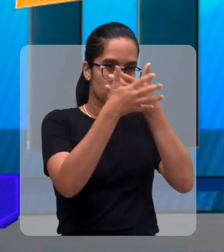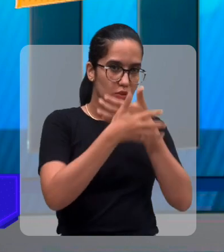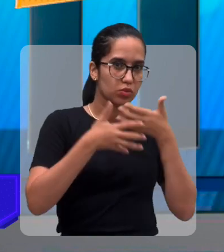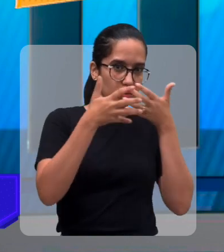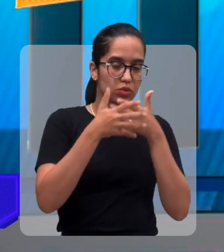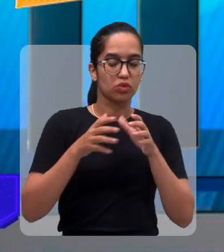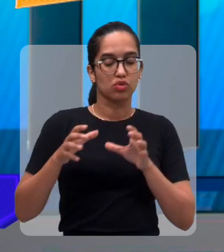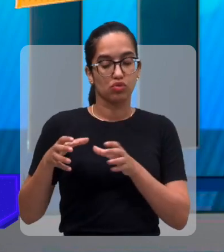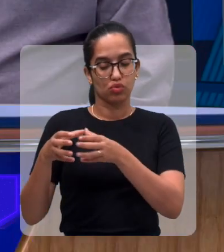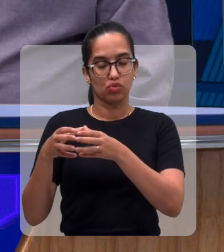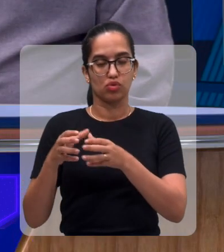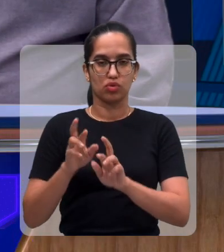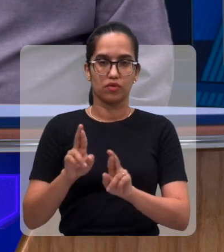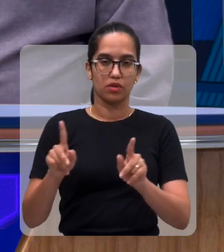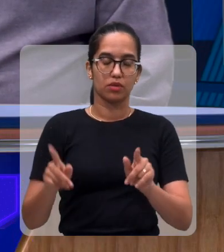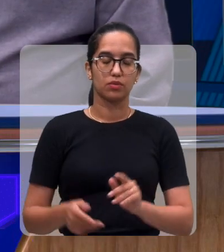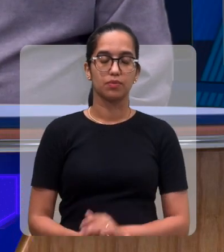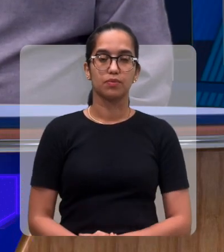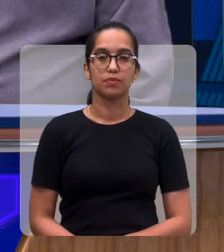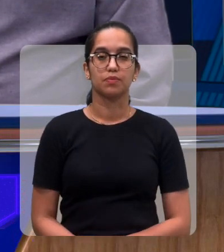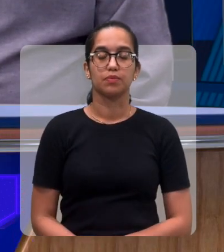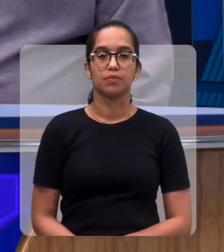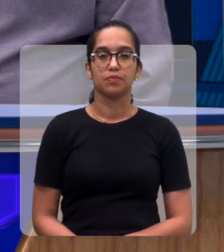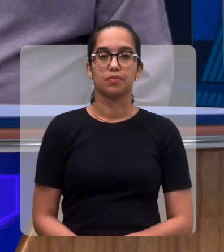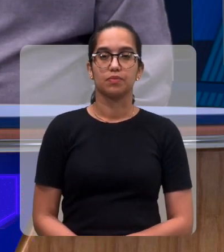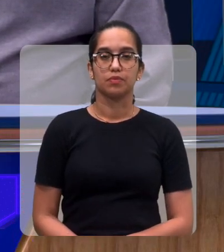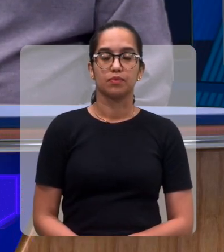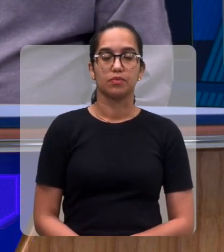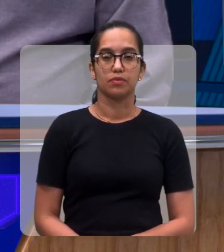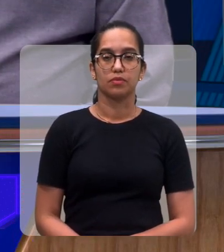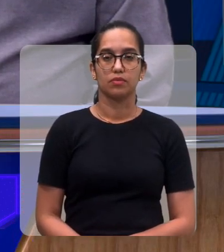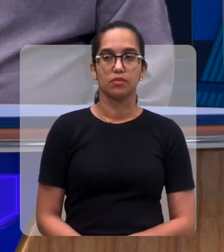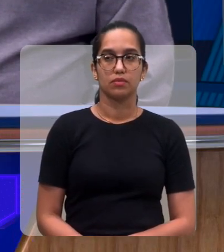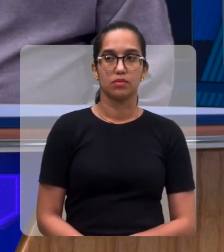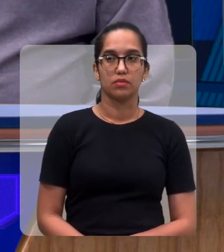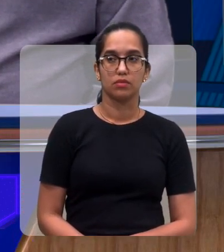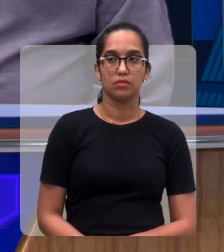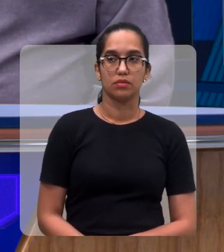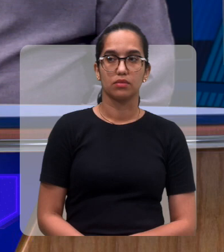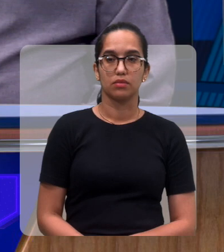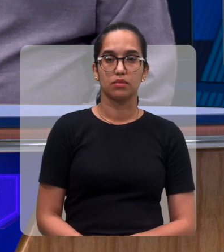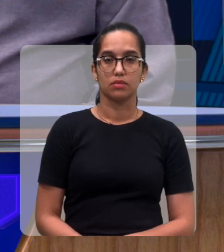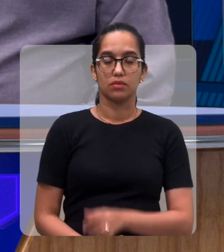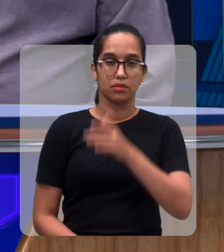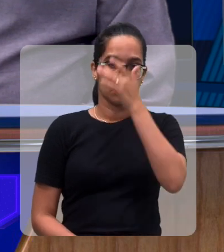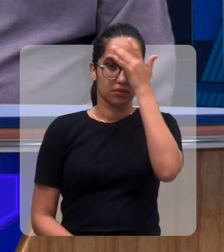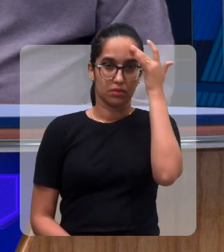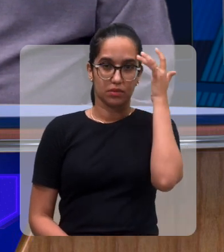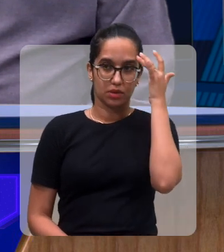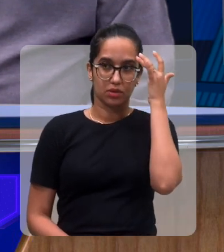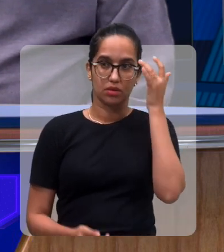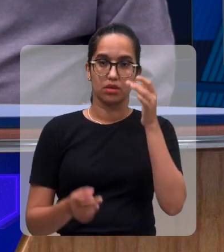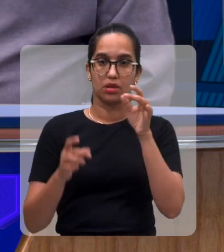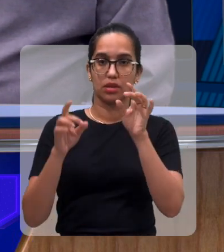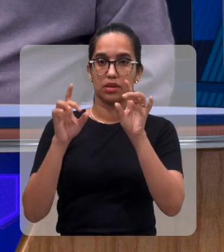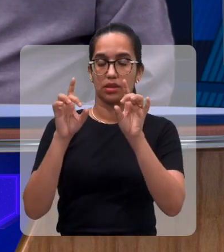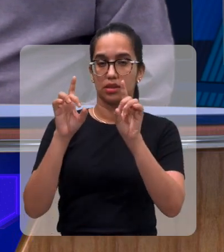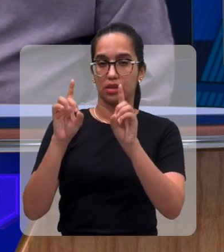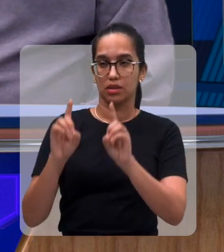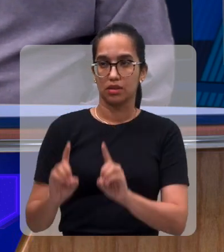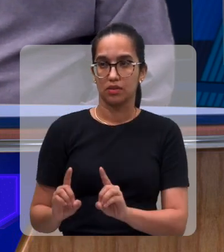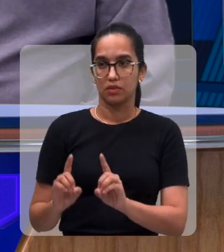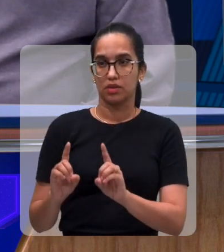parte da música. Luiz, no que diz respeito a cantores, pessoas com deficiência visual, que forem